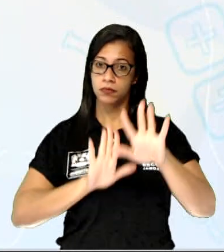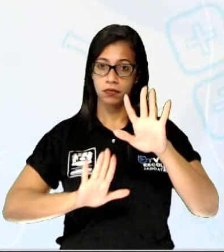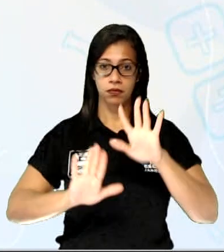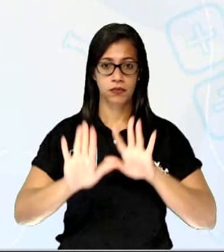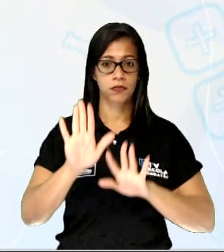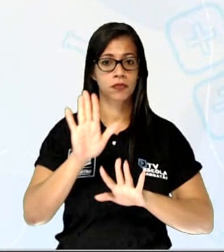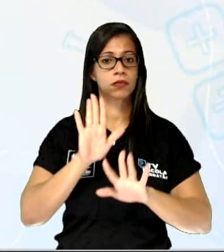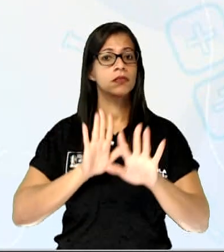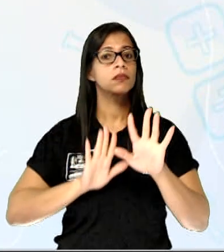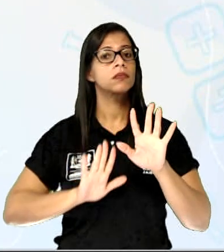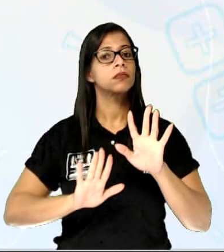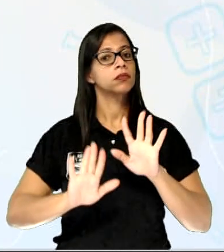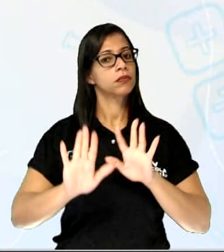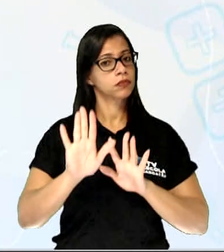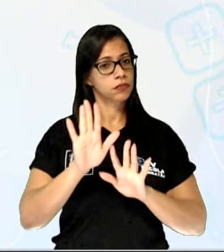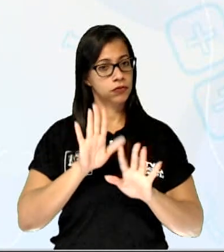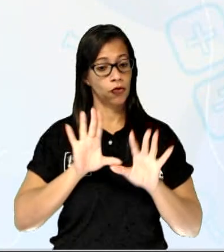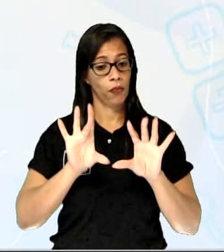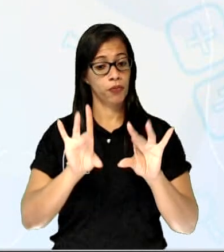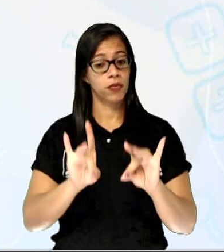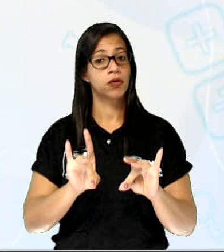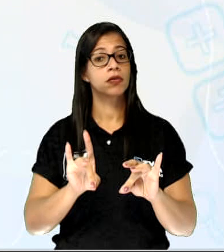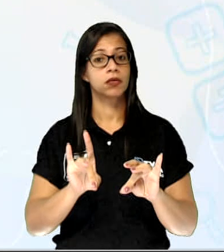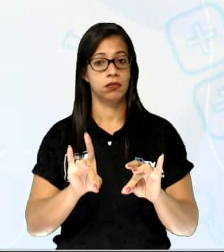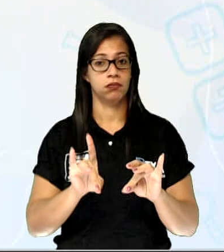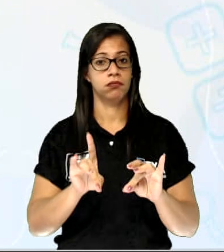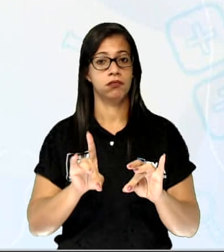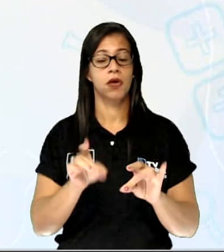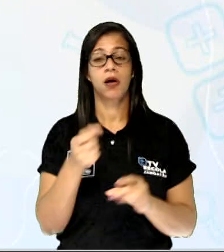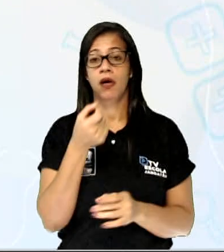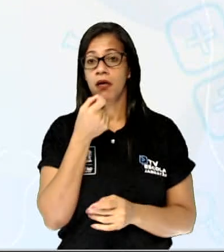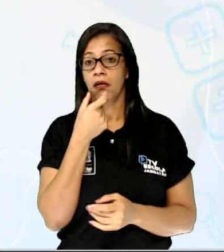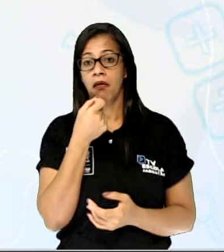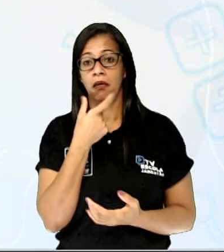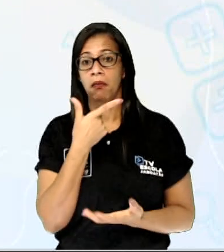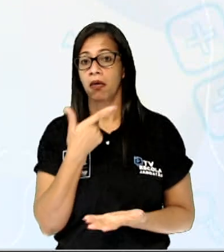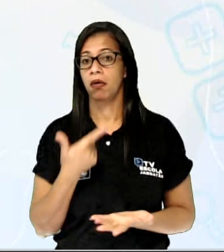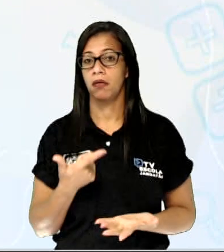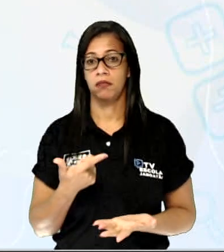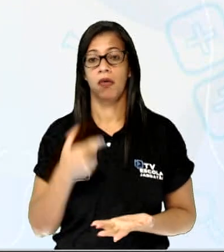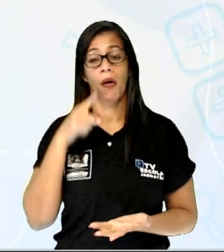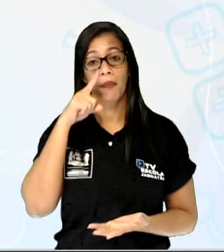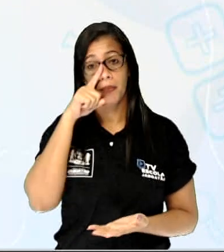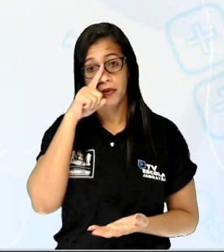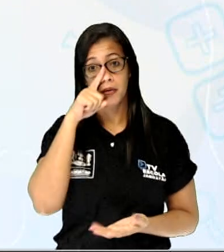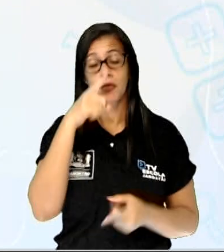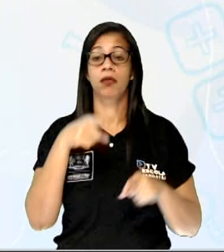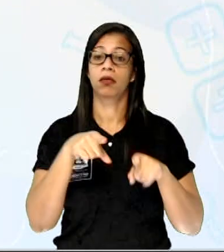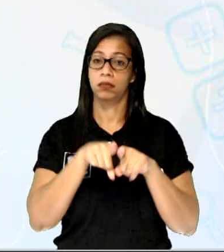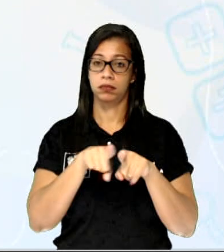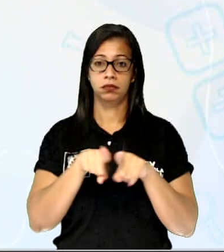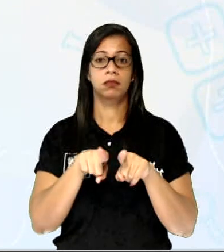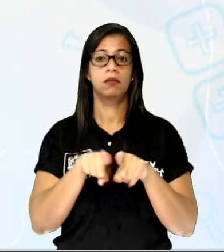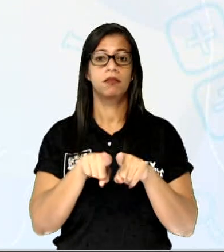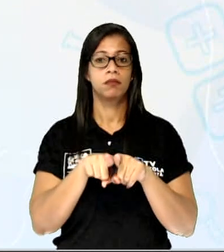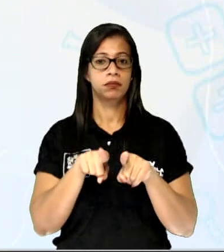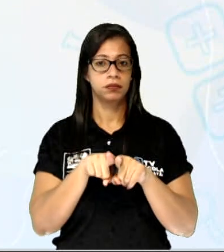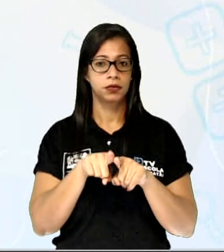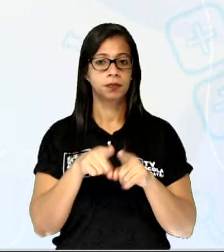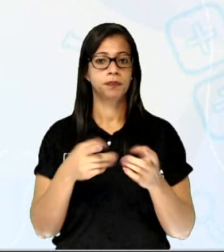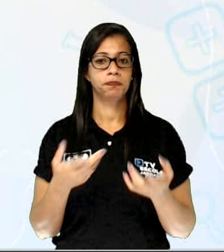objeto, o remédios, né? Então, o remédio, ele é algo que deve ser,